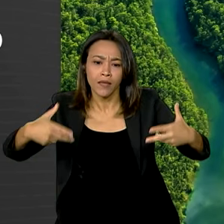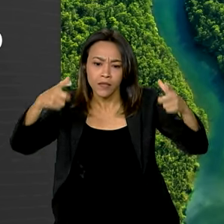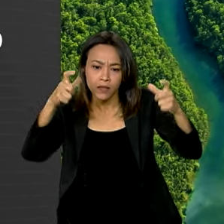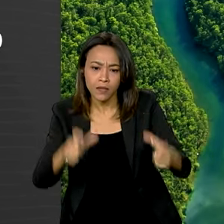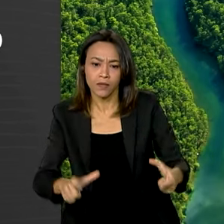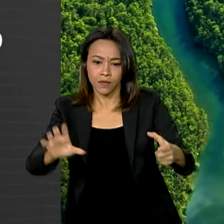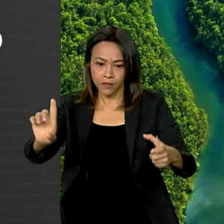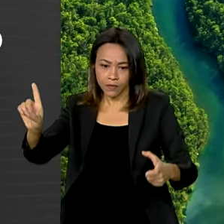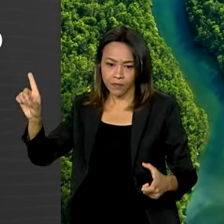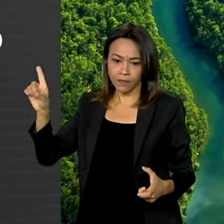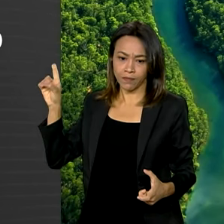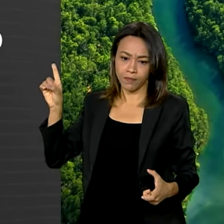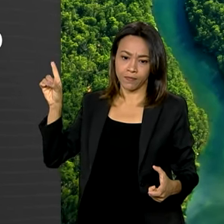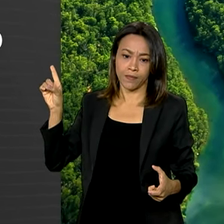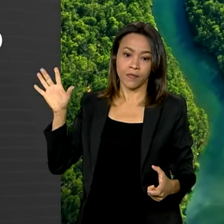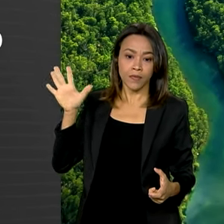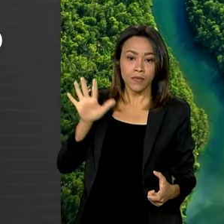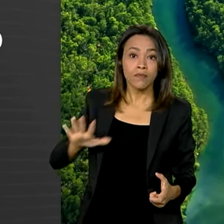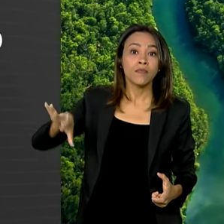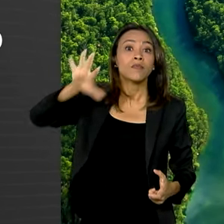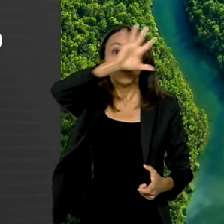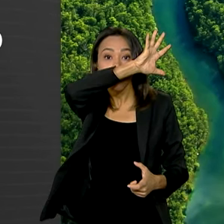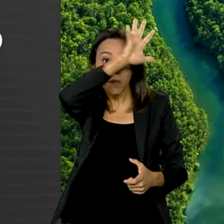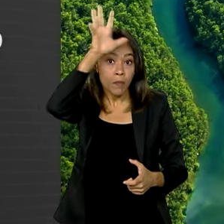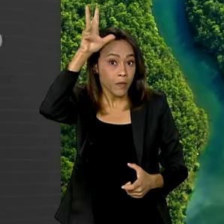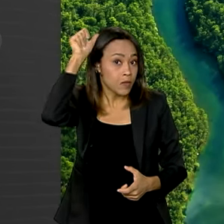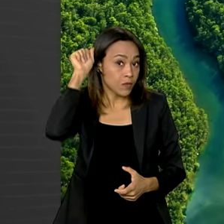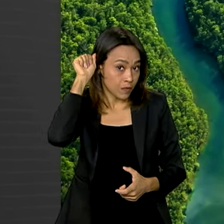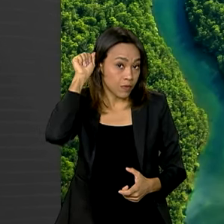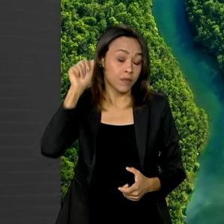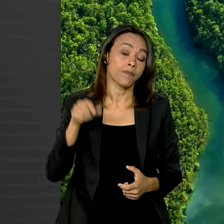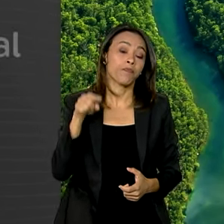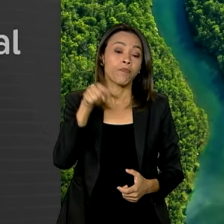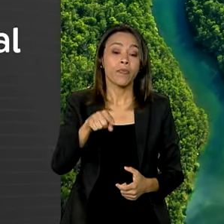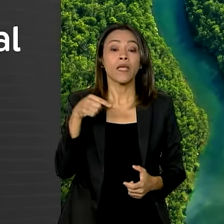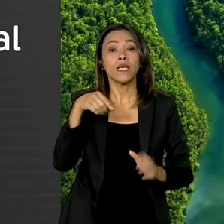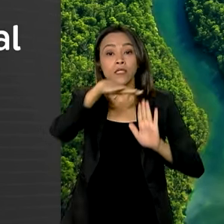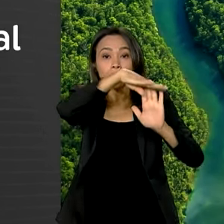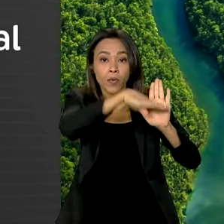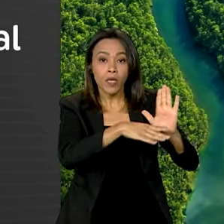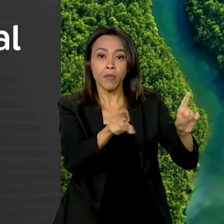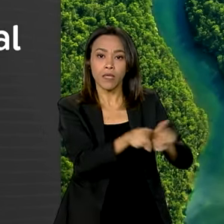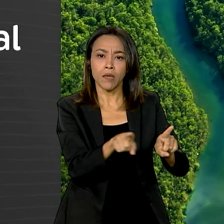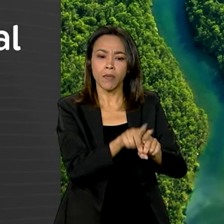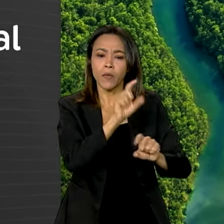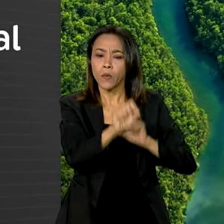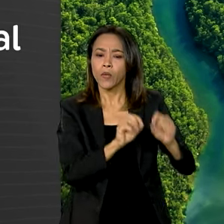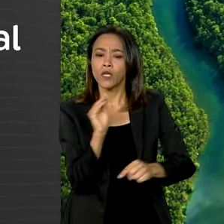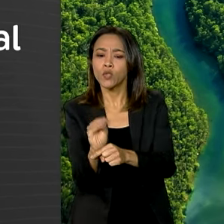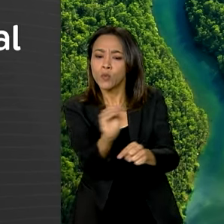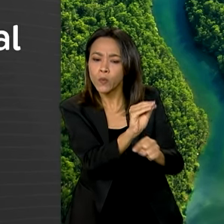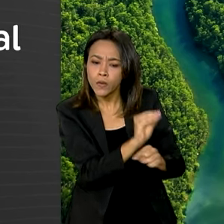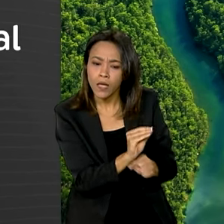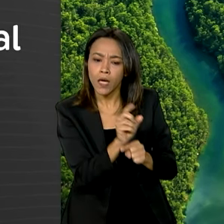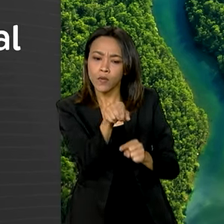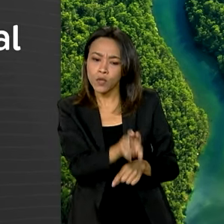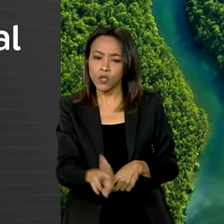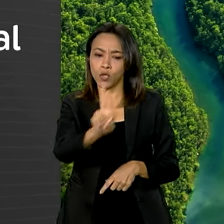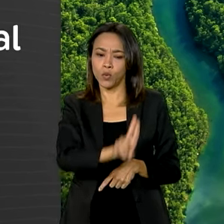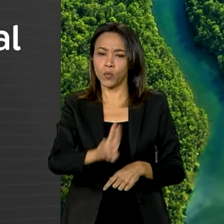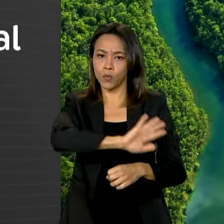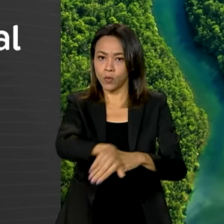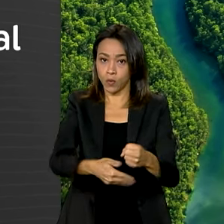de Coleira, em Itacoatiara, Amazonas. O desenvolvimento do Programa Nacional de Conservação e Uso